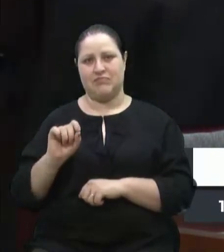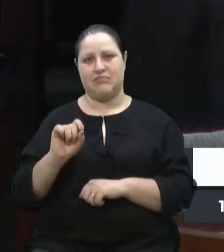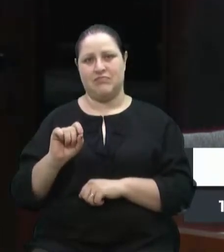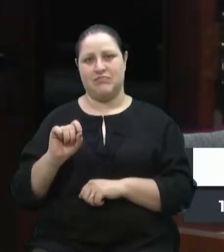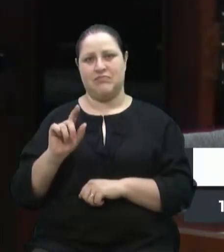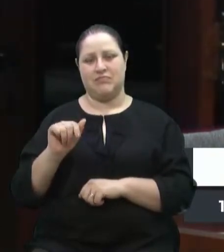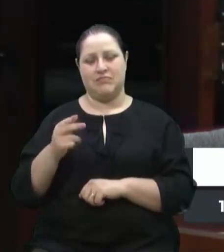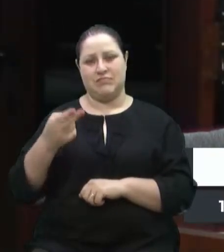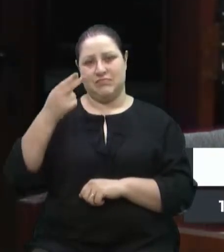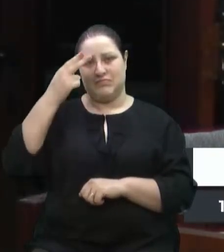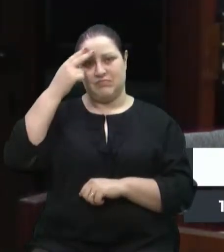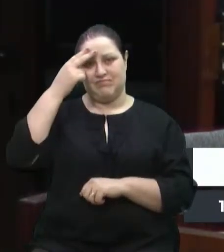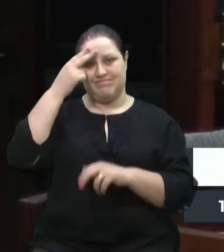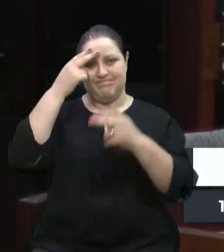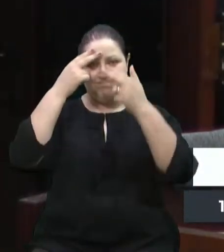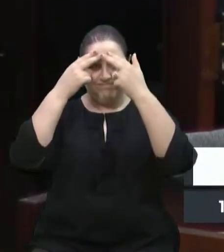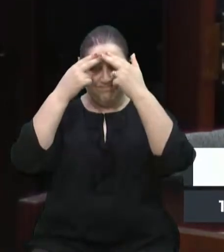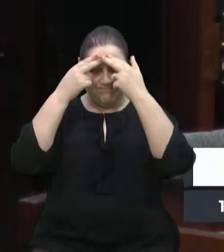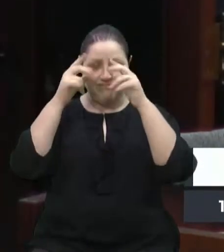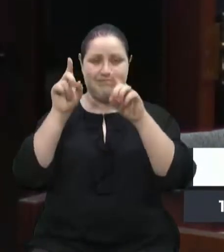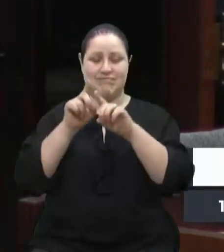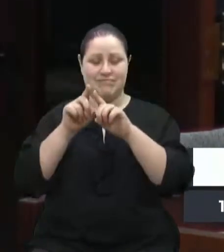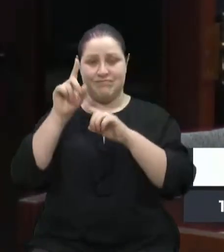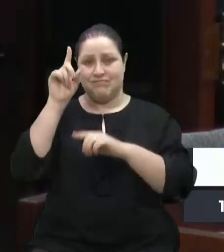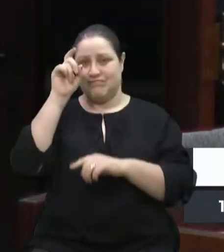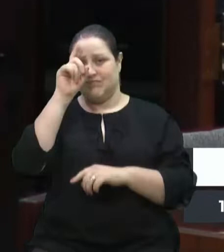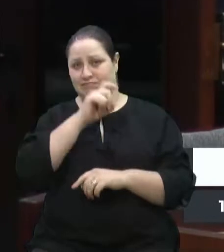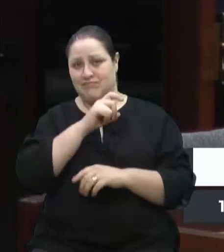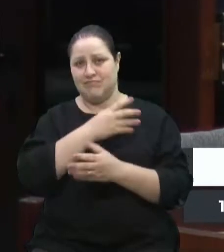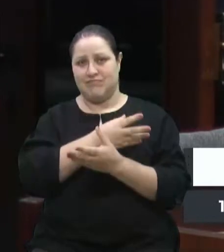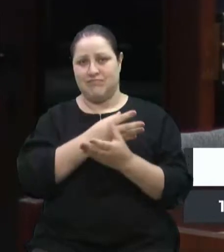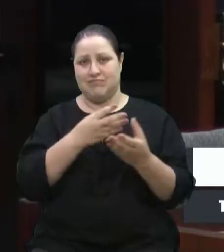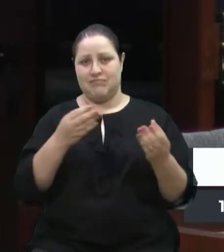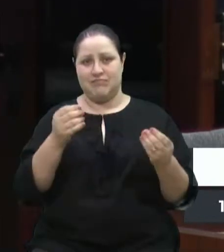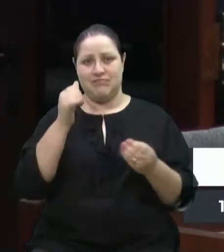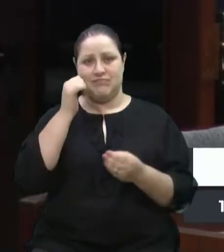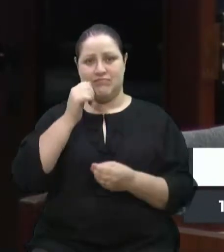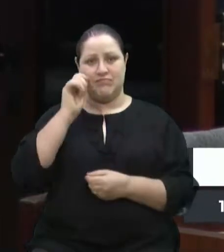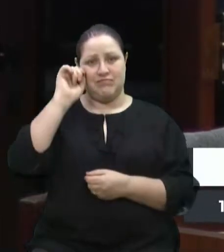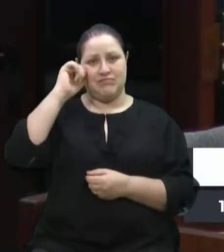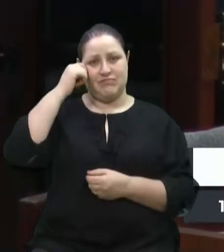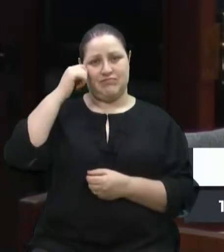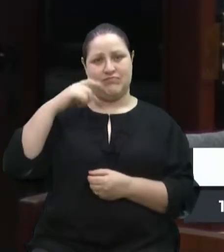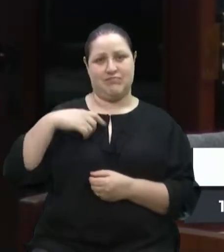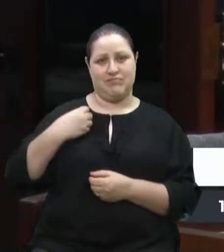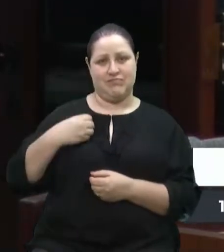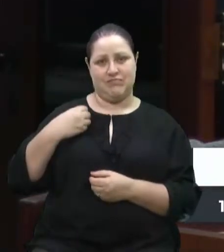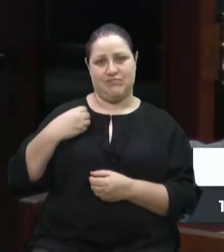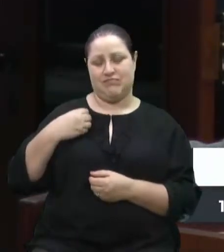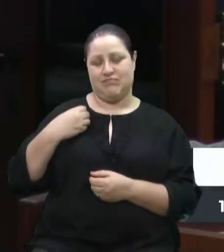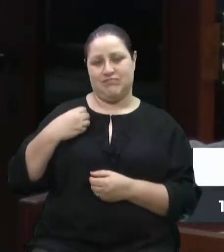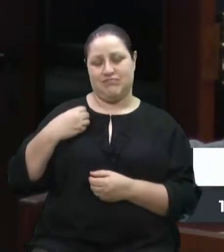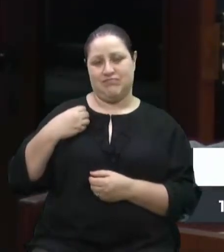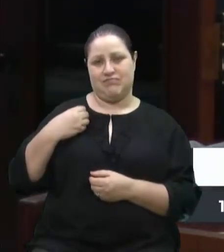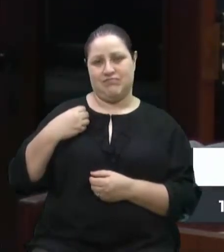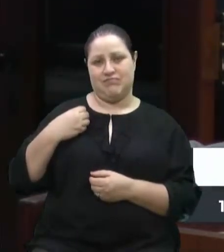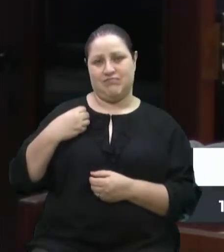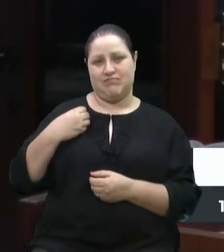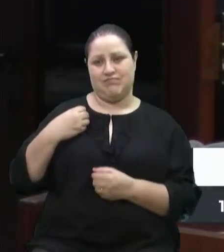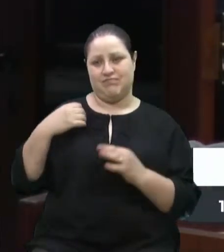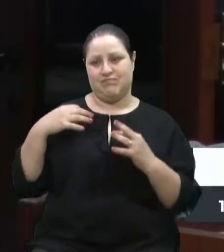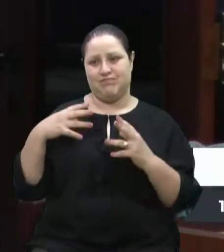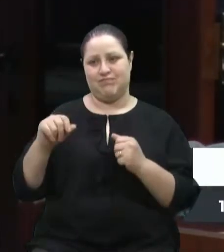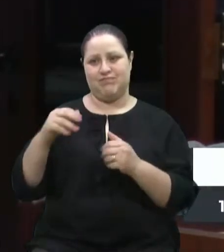traumas e as dificuldades que muitas de nós, mulheres negras, enfrentamos durante toda a vida. São as